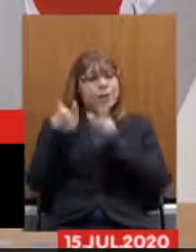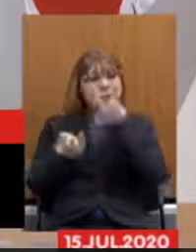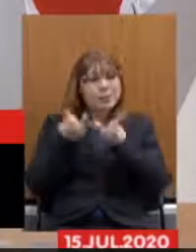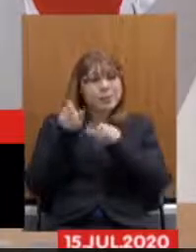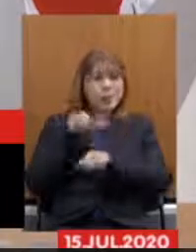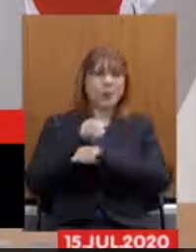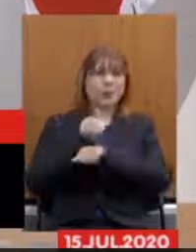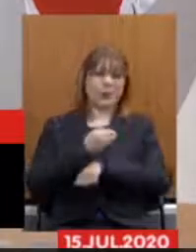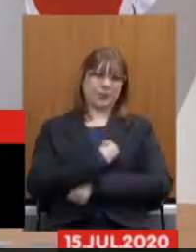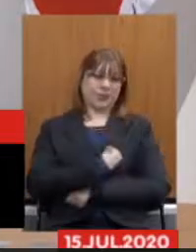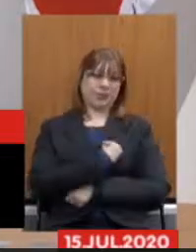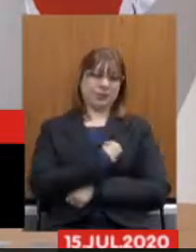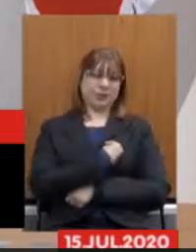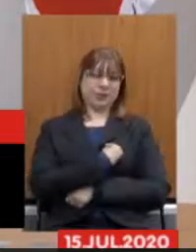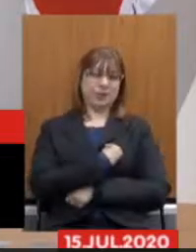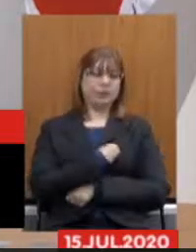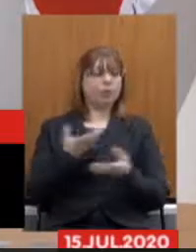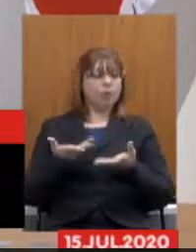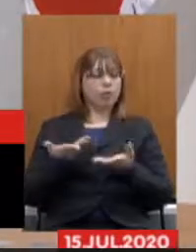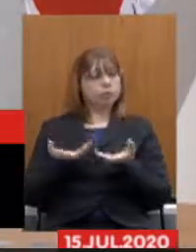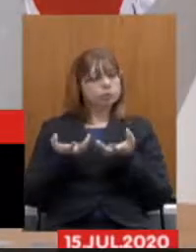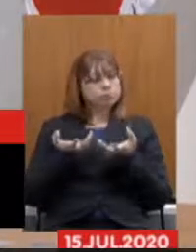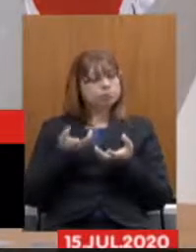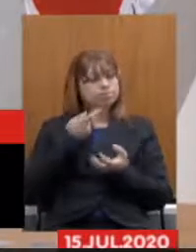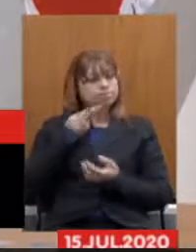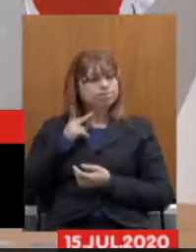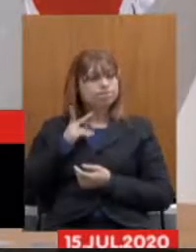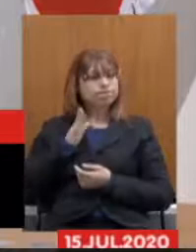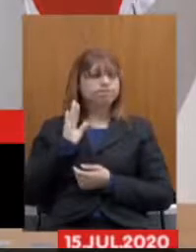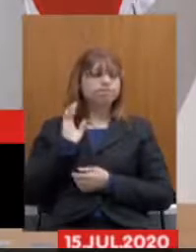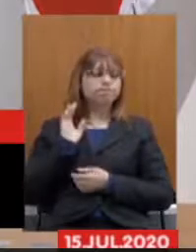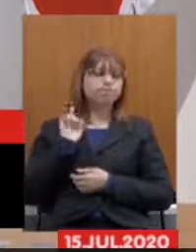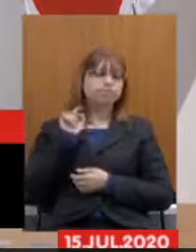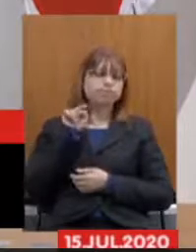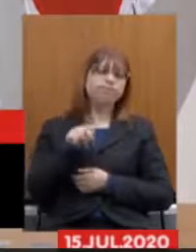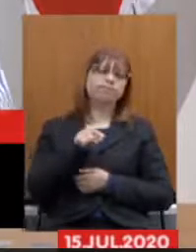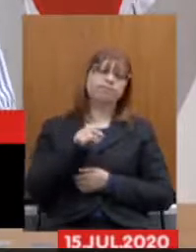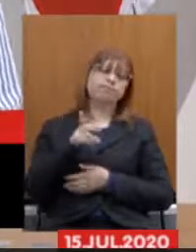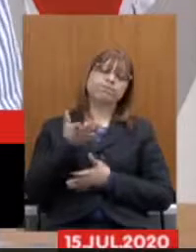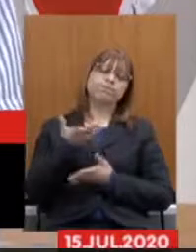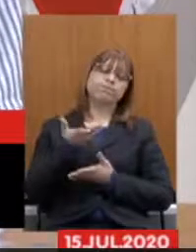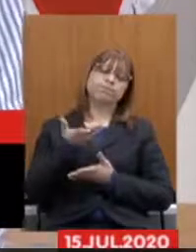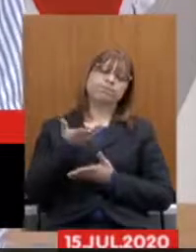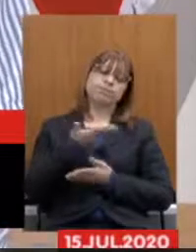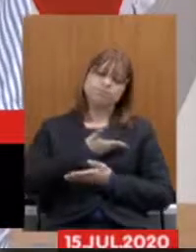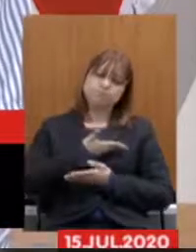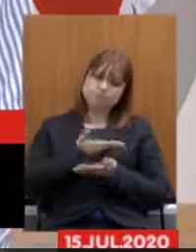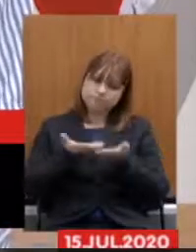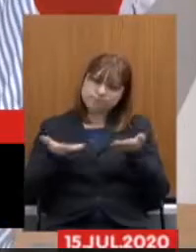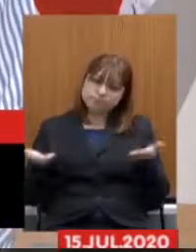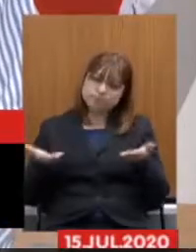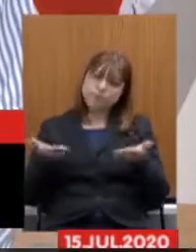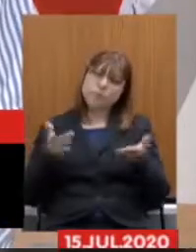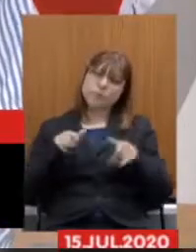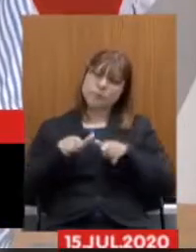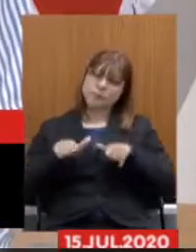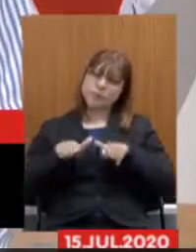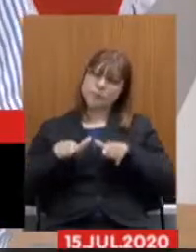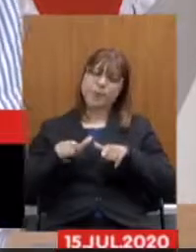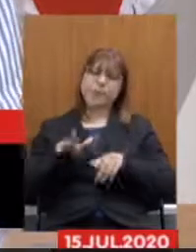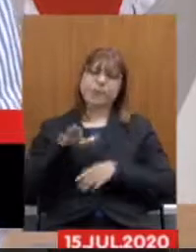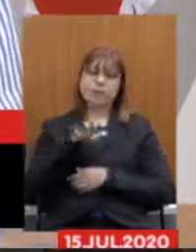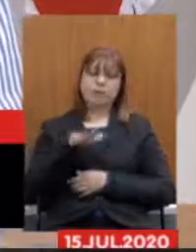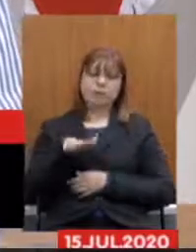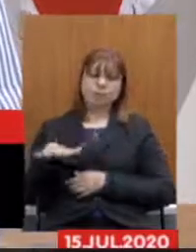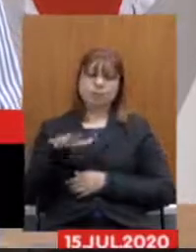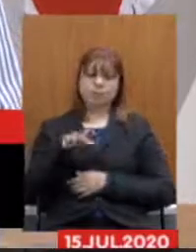nesse momento eu queria me dirigir meus colegas de trabalho da saúde que